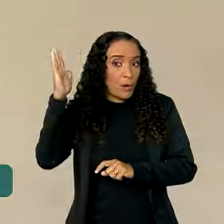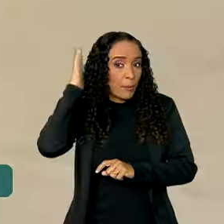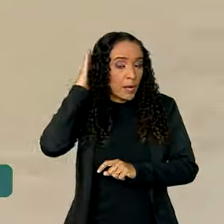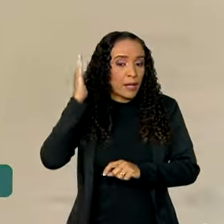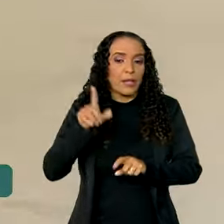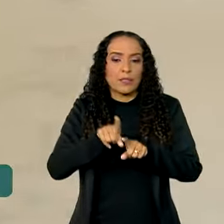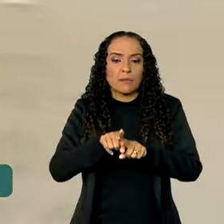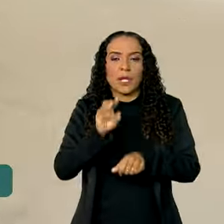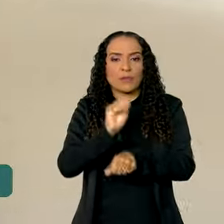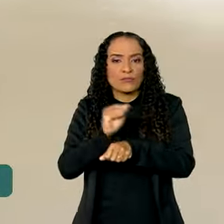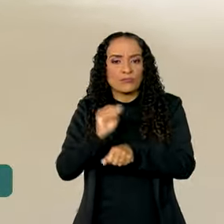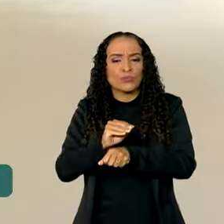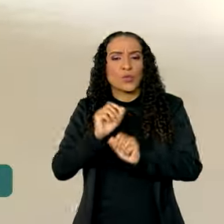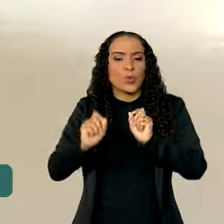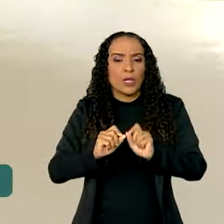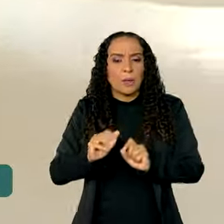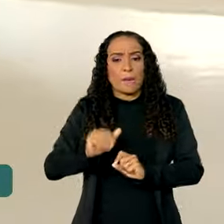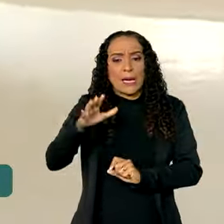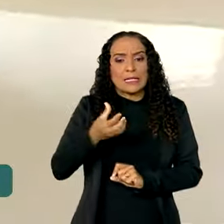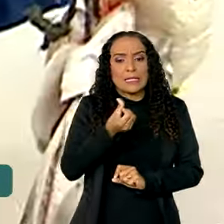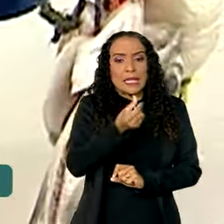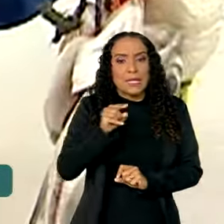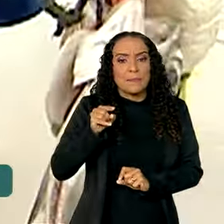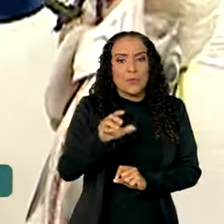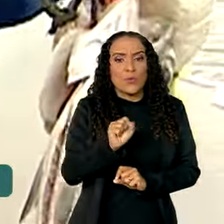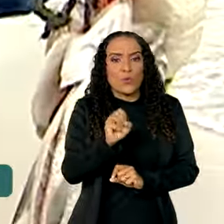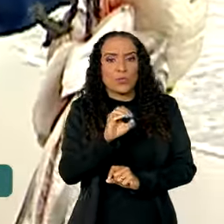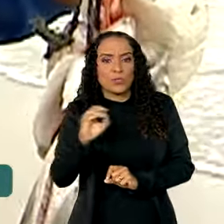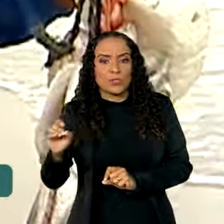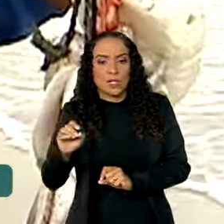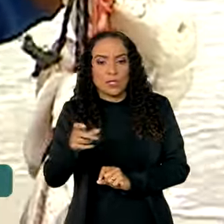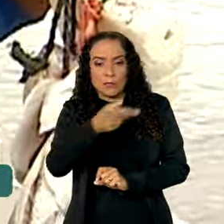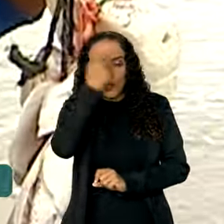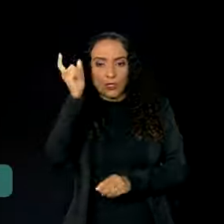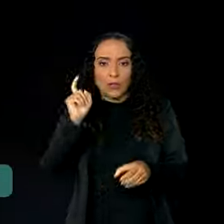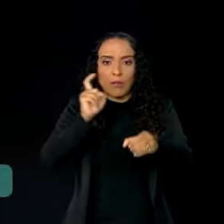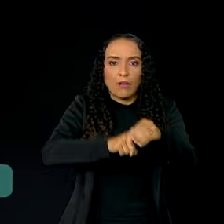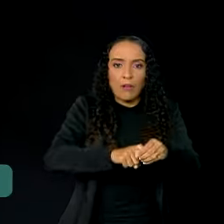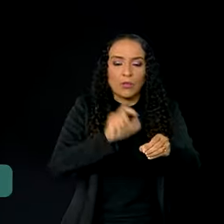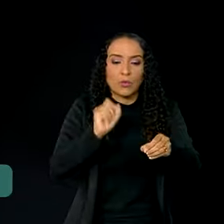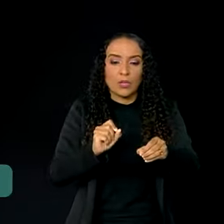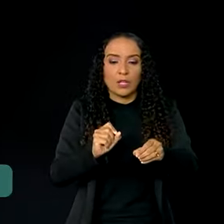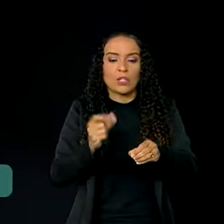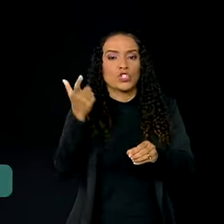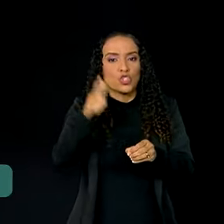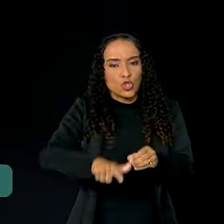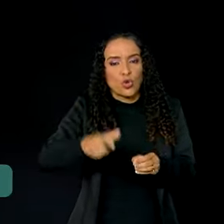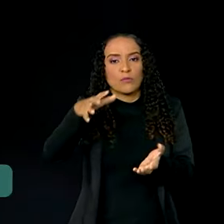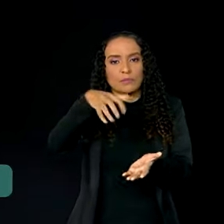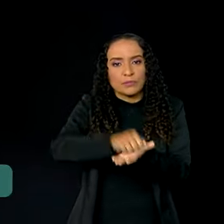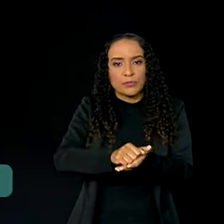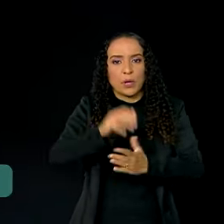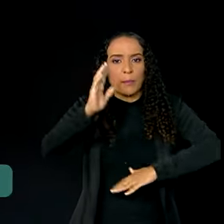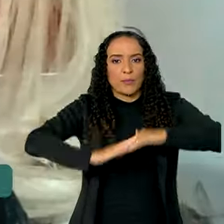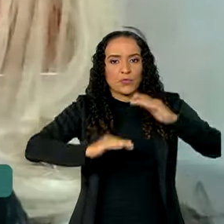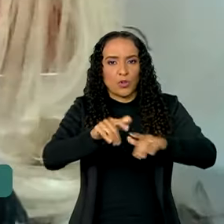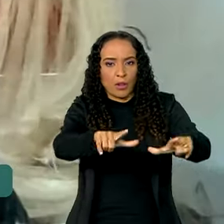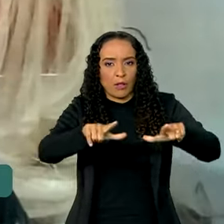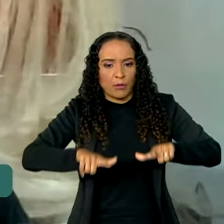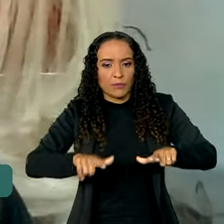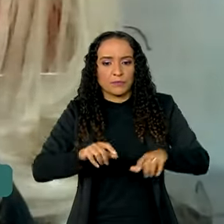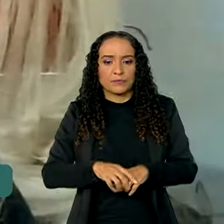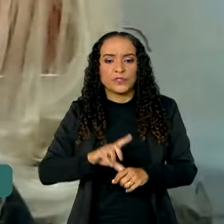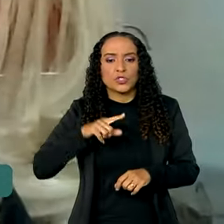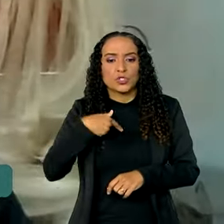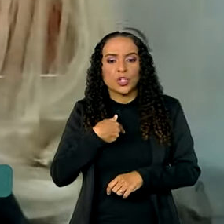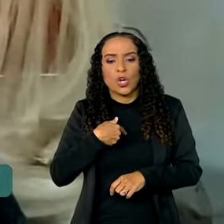e zela para que os mais de 6.800 associados renovem a licença profissional. A